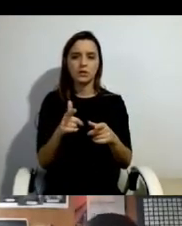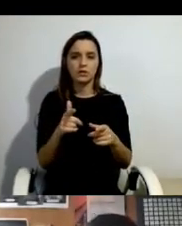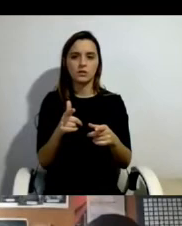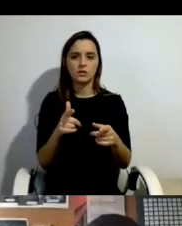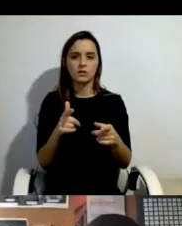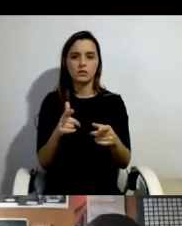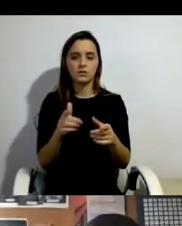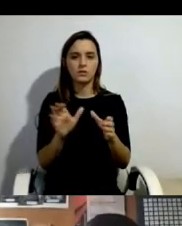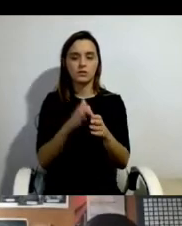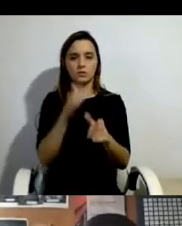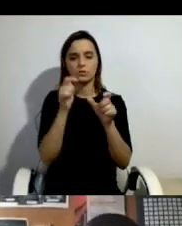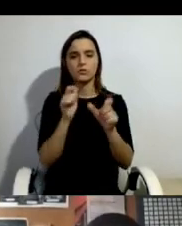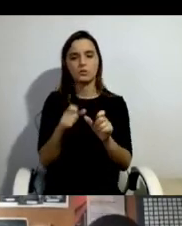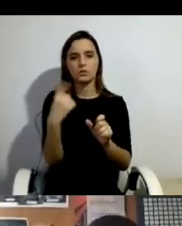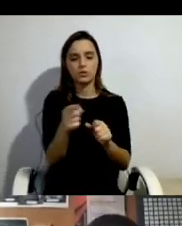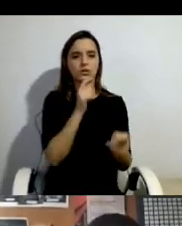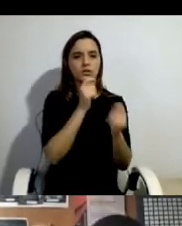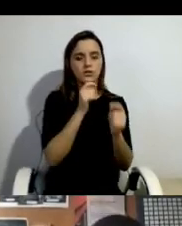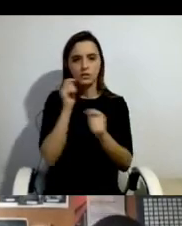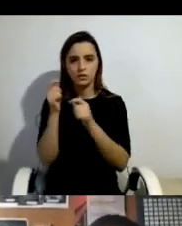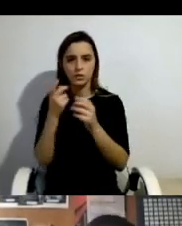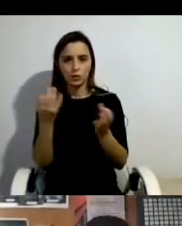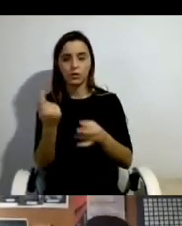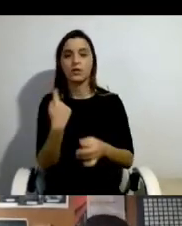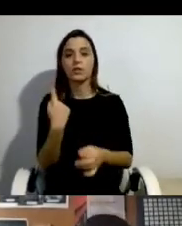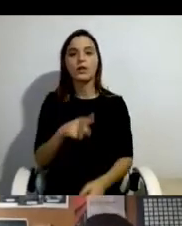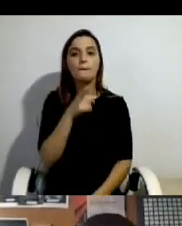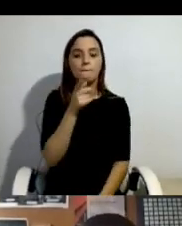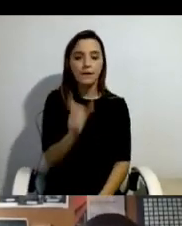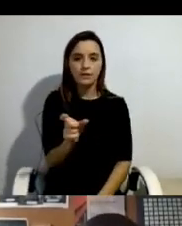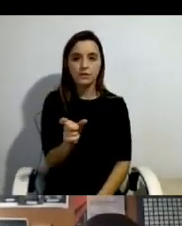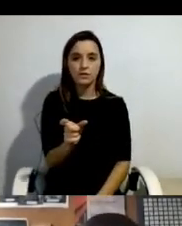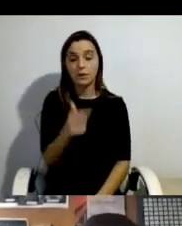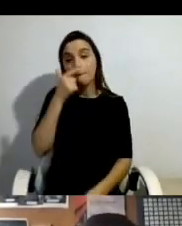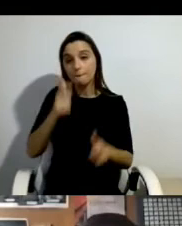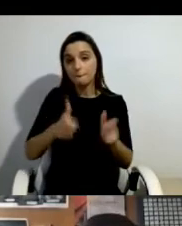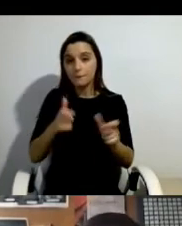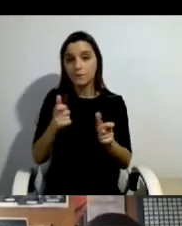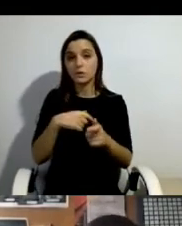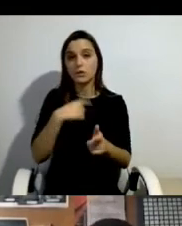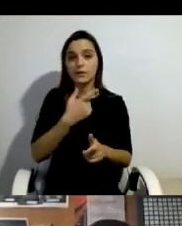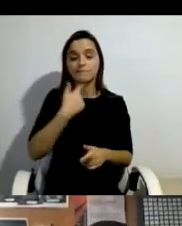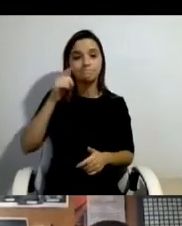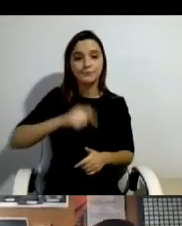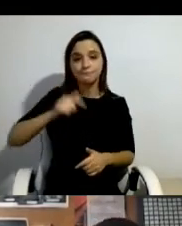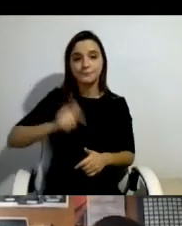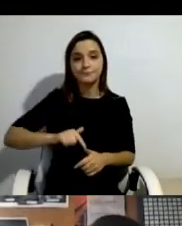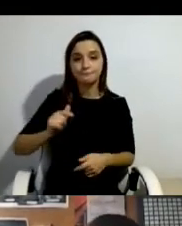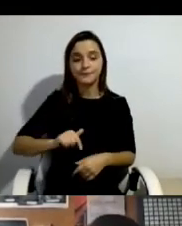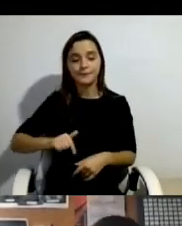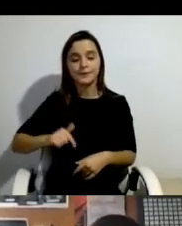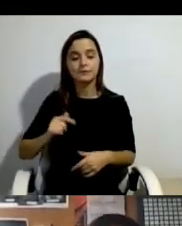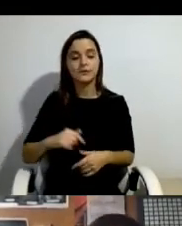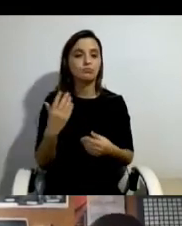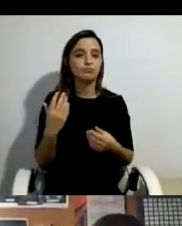entrevistámos. E, portanto, temos aqui palavras de pessoas que se repetem à exaustão e que estão muito prontas para estantes.